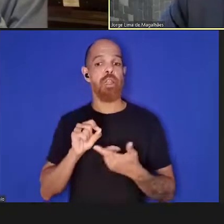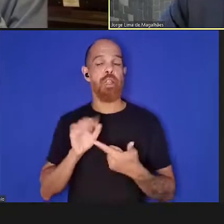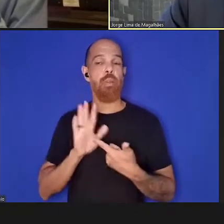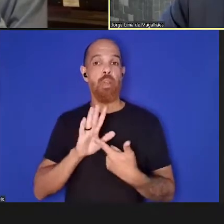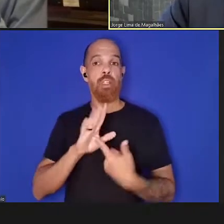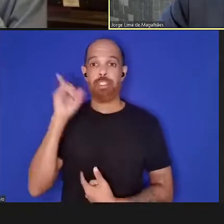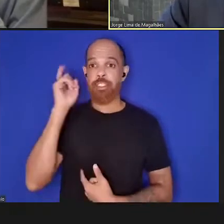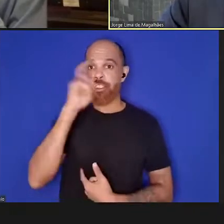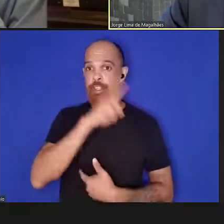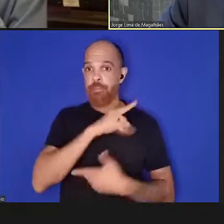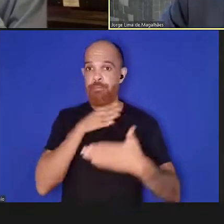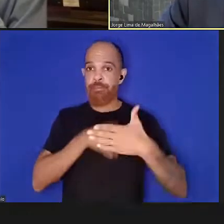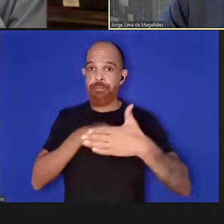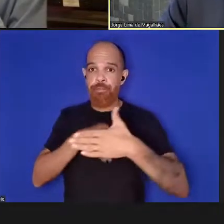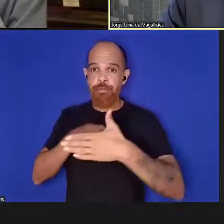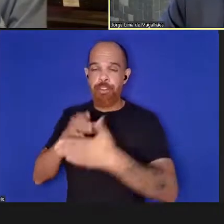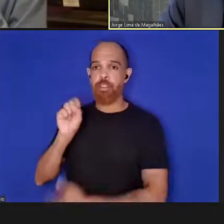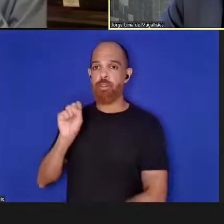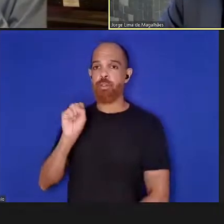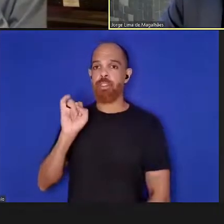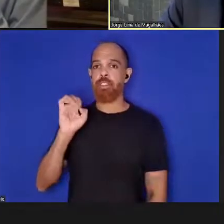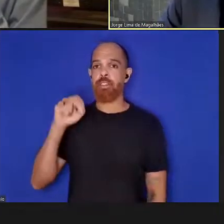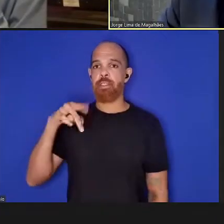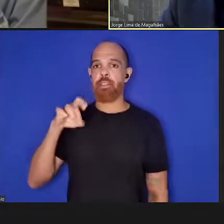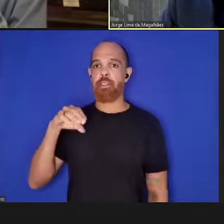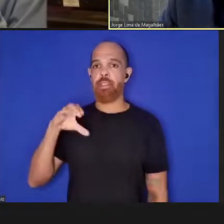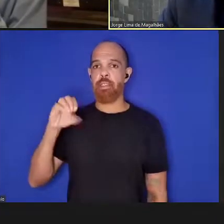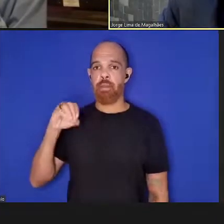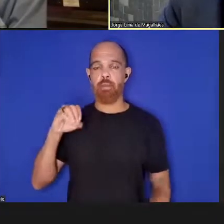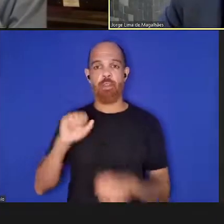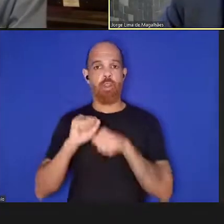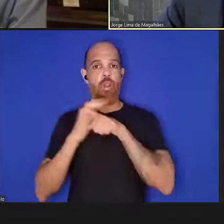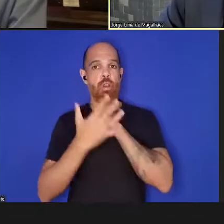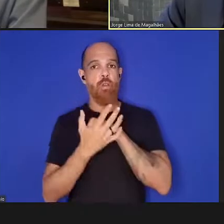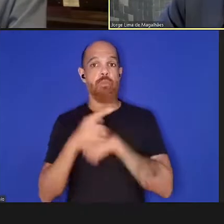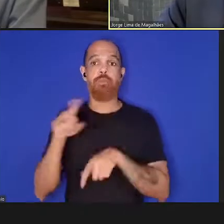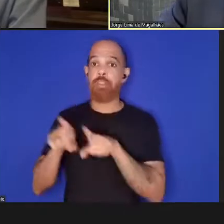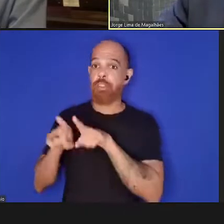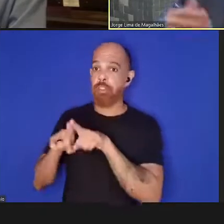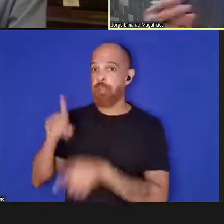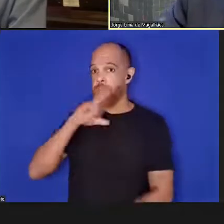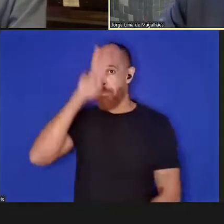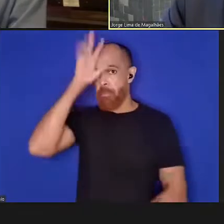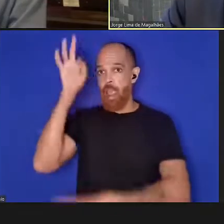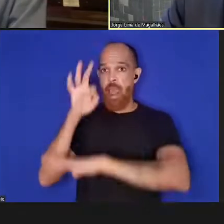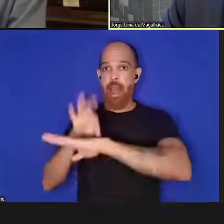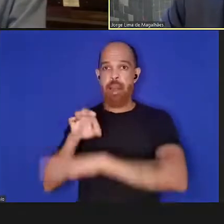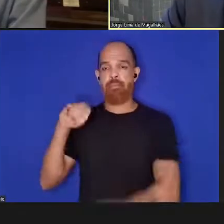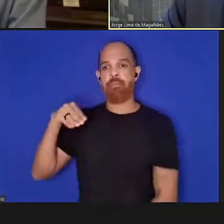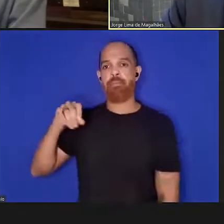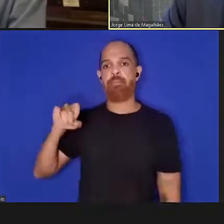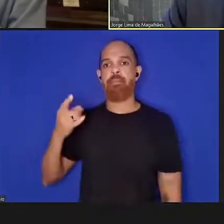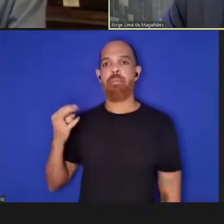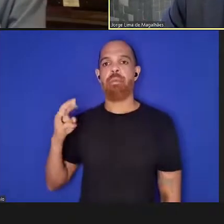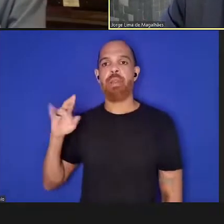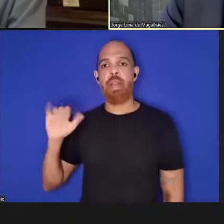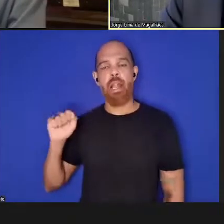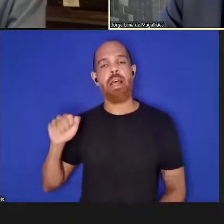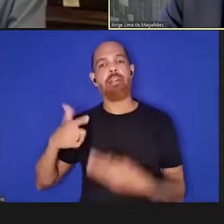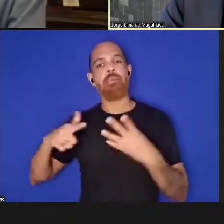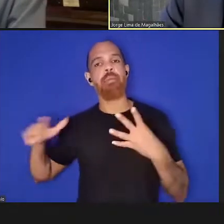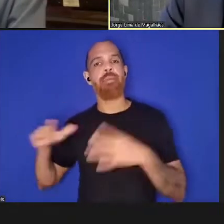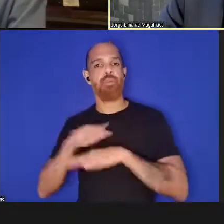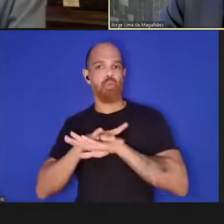sindêmico da covid e por fim frente a malária como exemplo e de outras doenças que assim possam ser